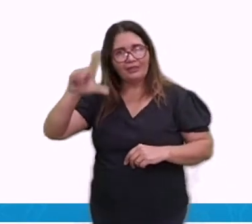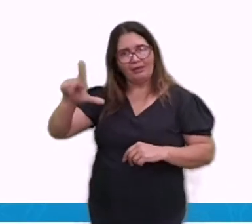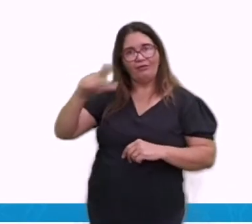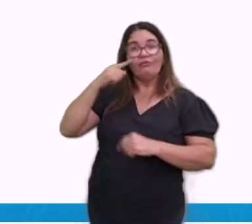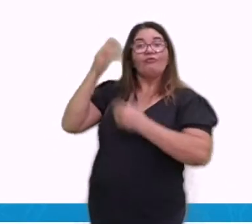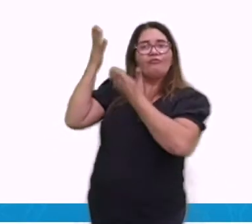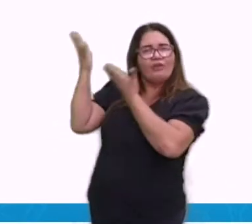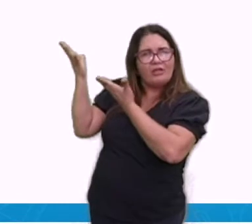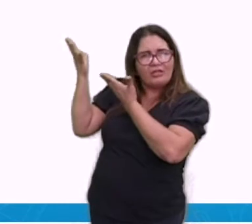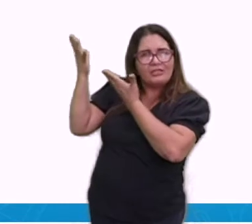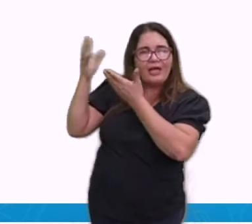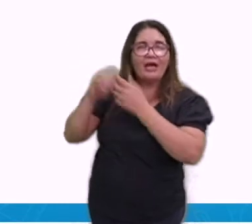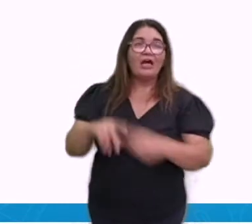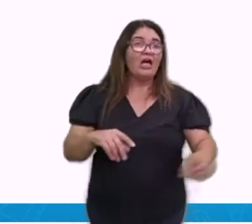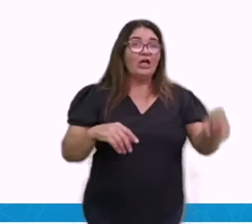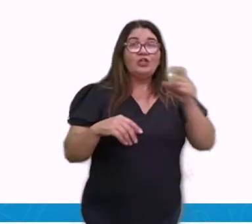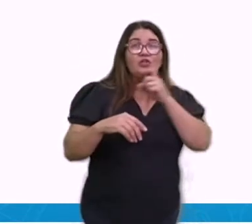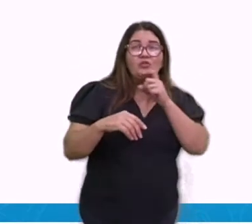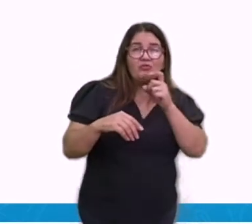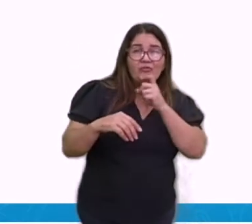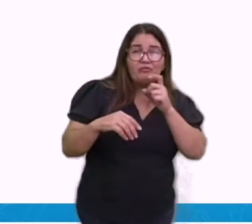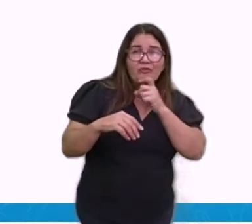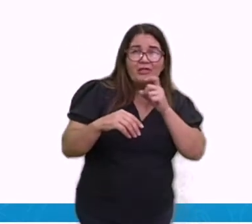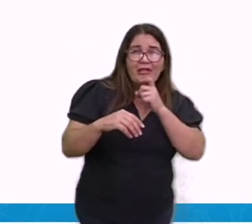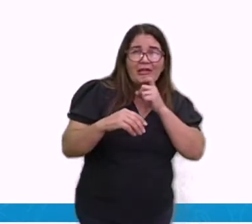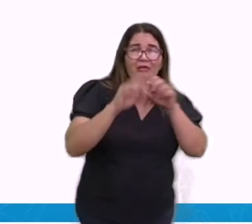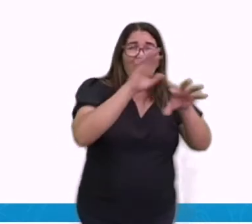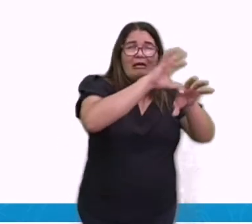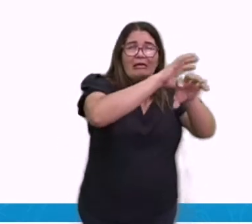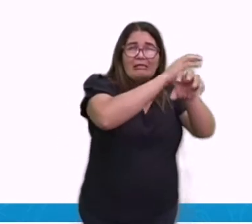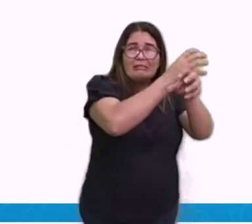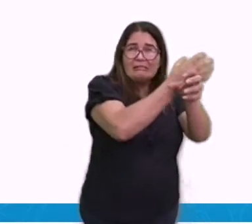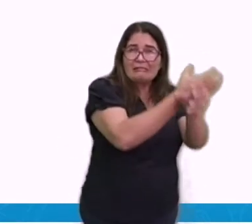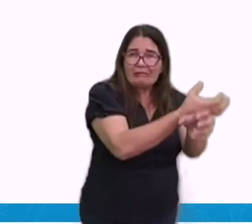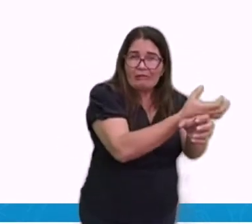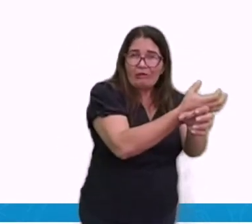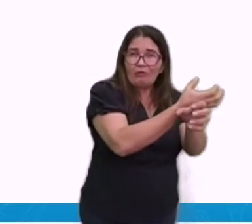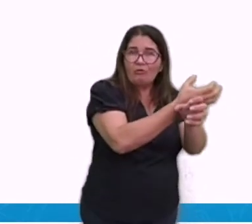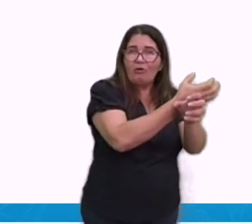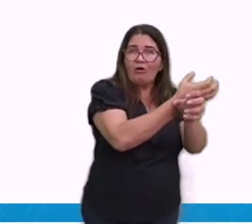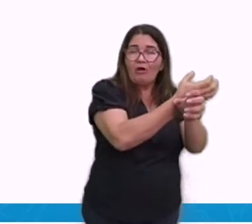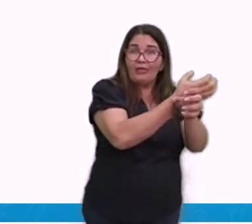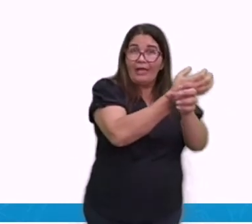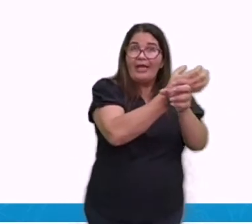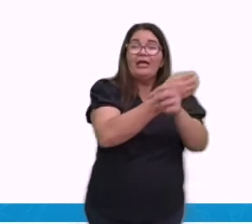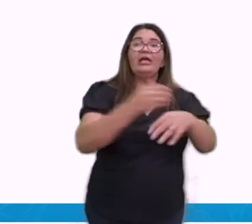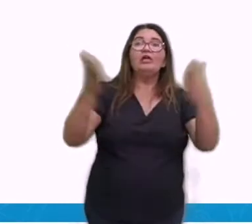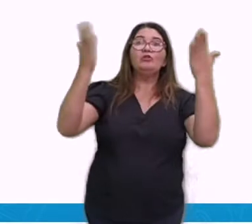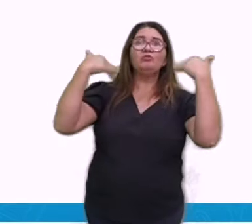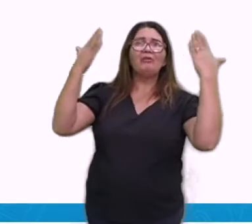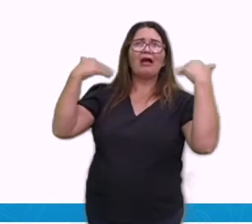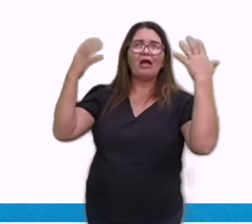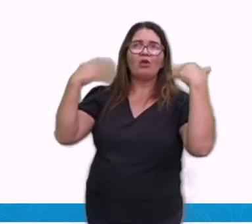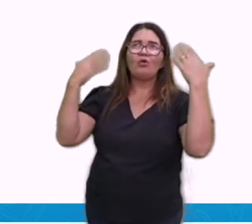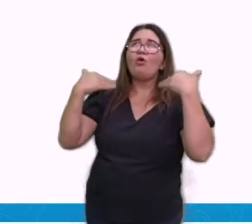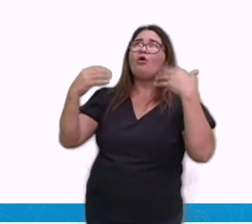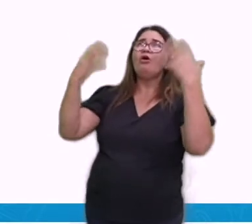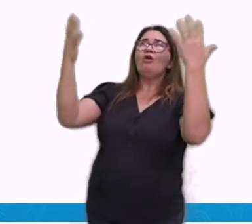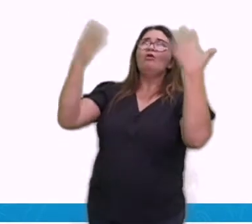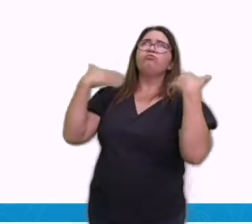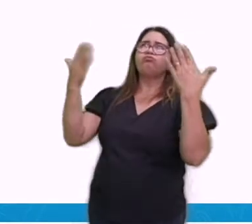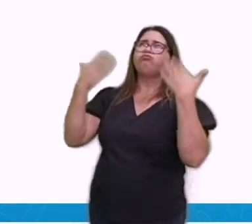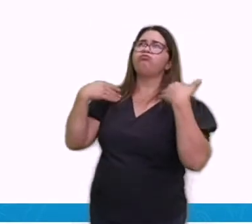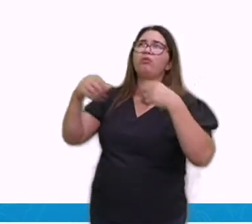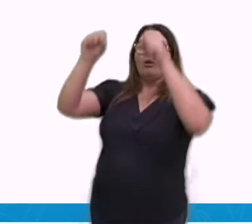seco e o verão muito chuvoso. Lá no equatorial chovia durante o ano todo. Já